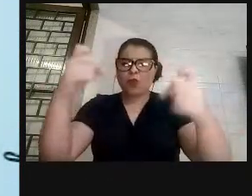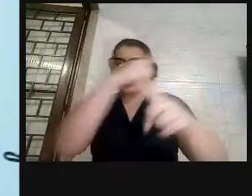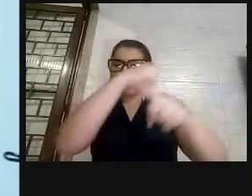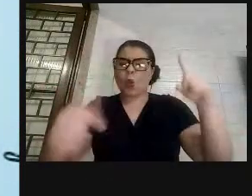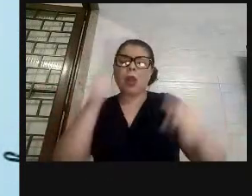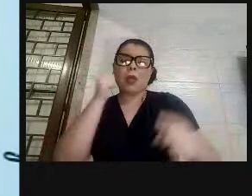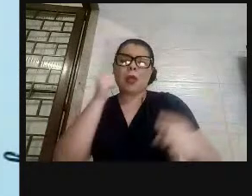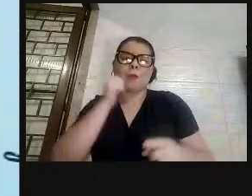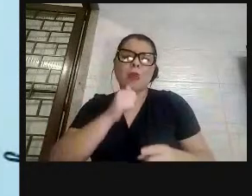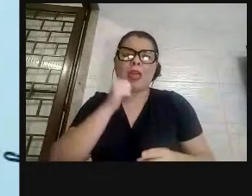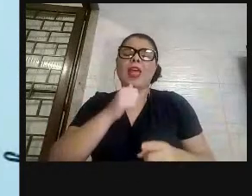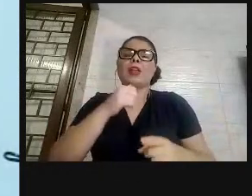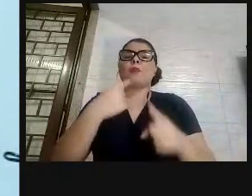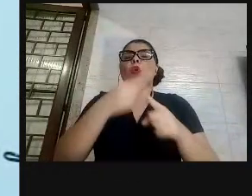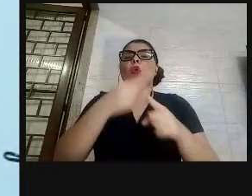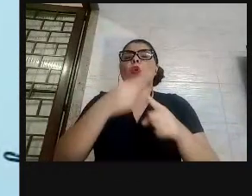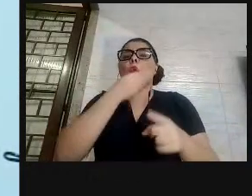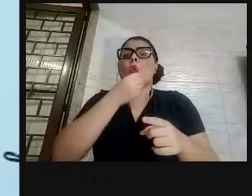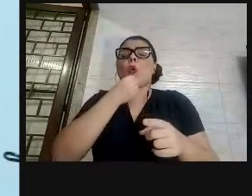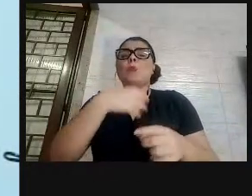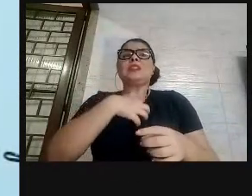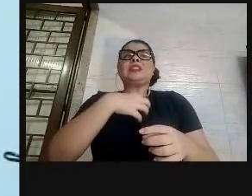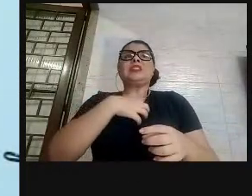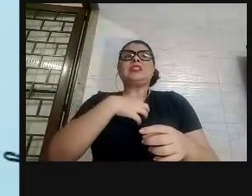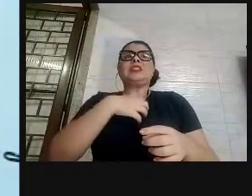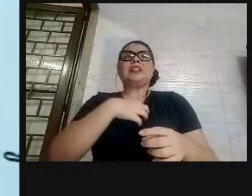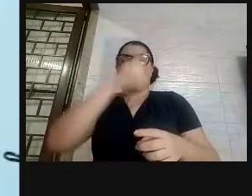donos, proprietários, privados das mulheres.